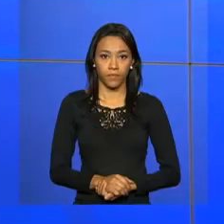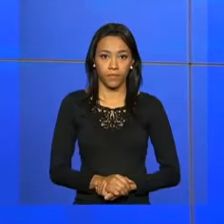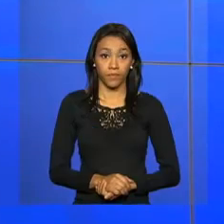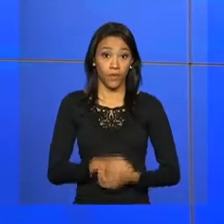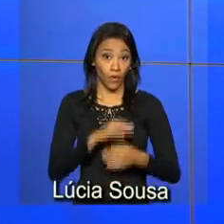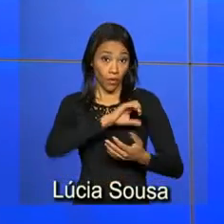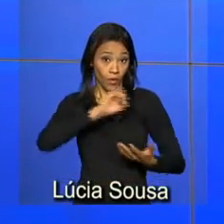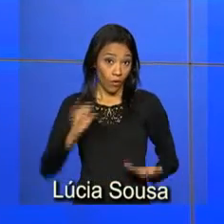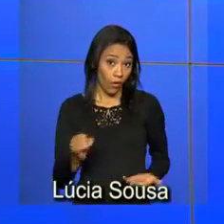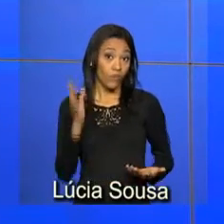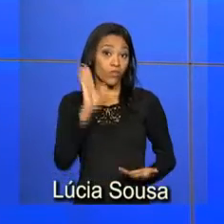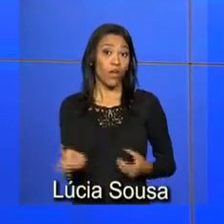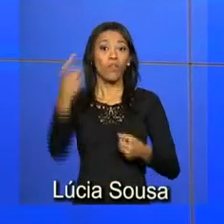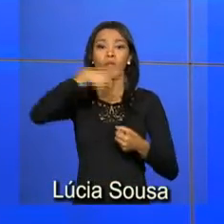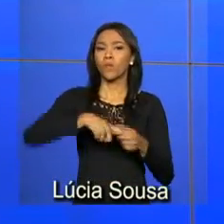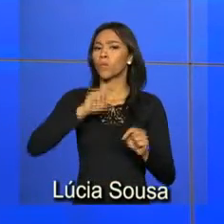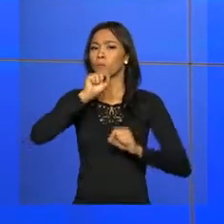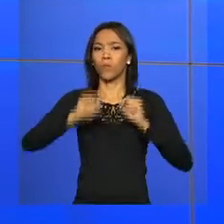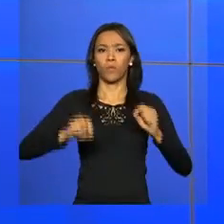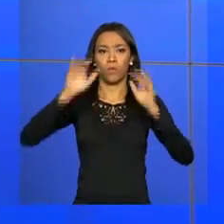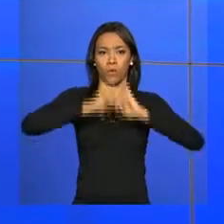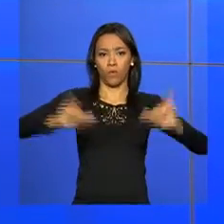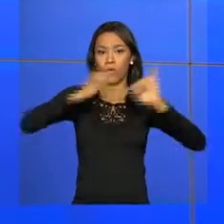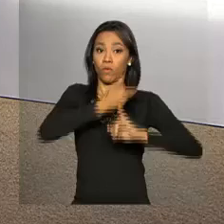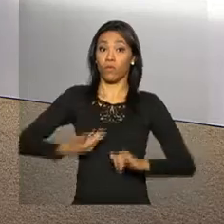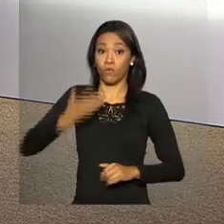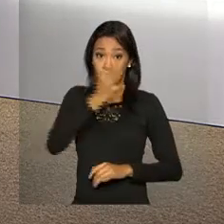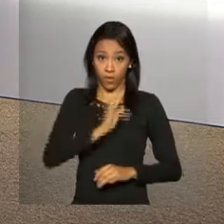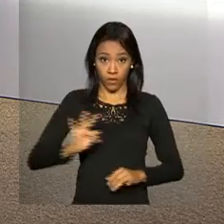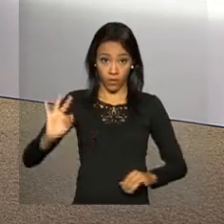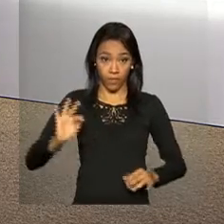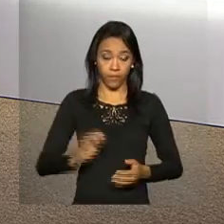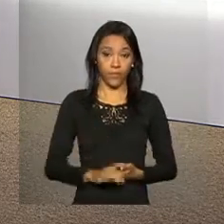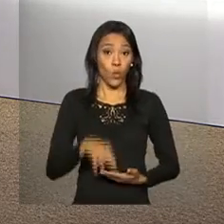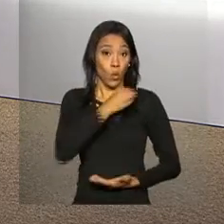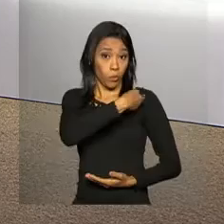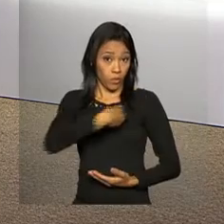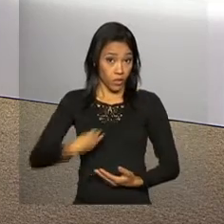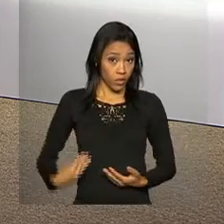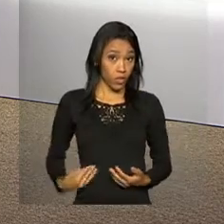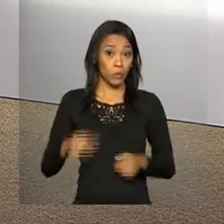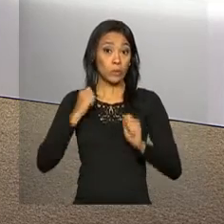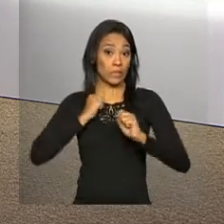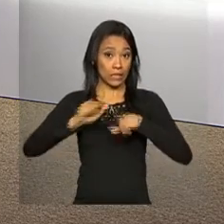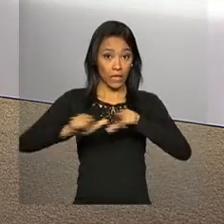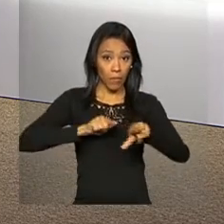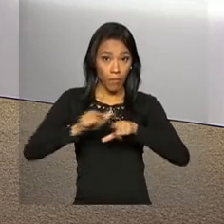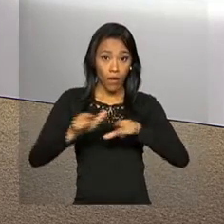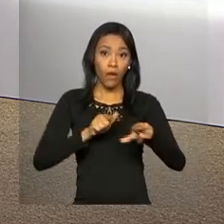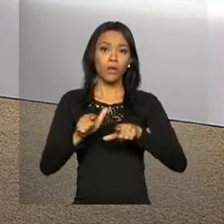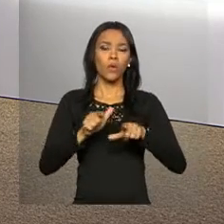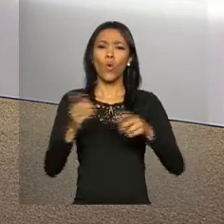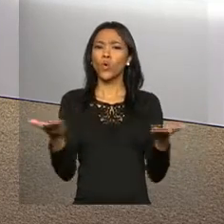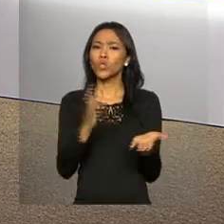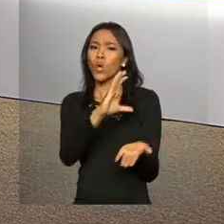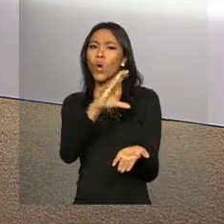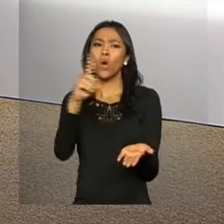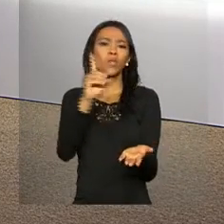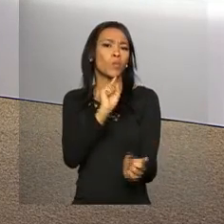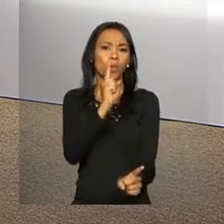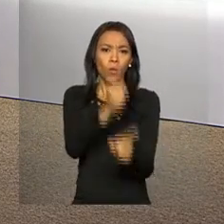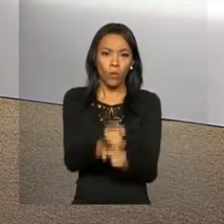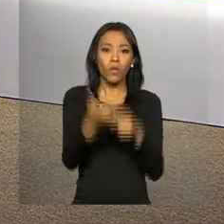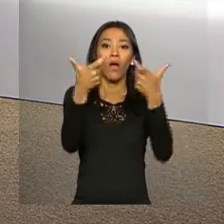Olá, estamos de volta com as informações do governo federal. O ministro do trabalho coordena hoje um encontro no